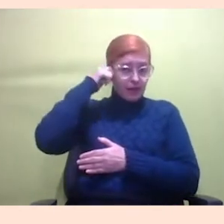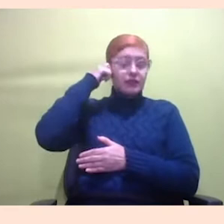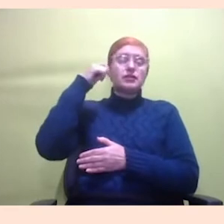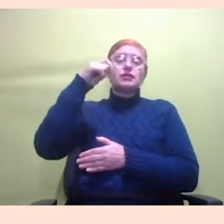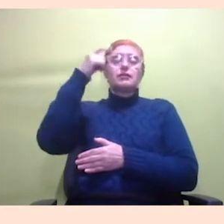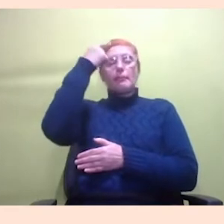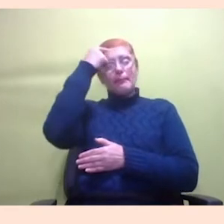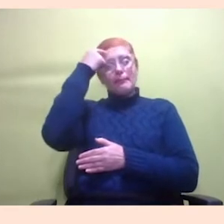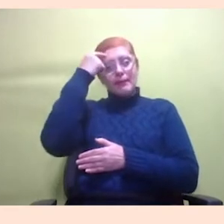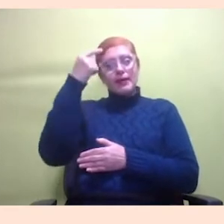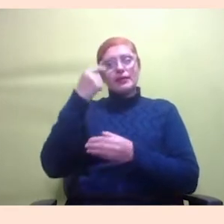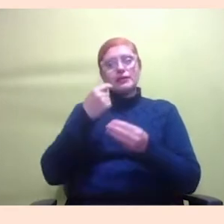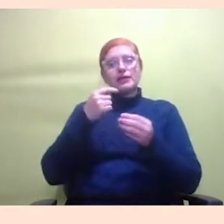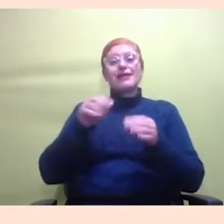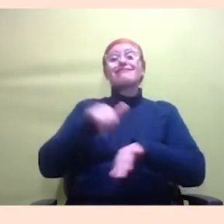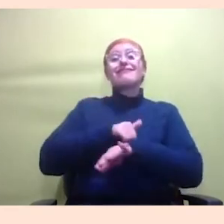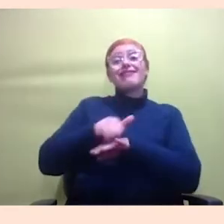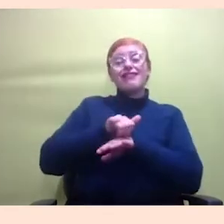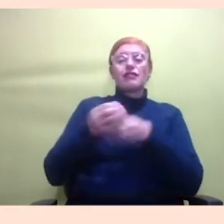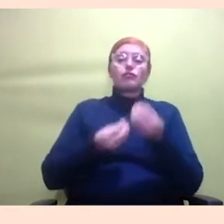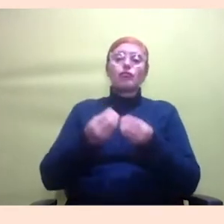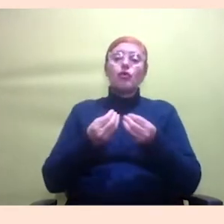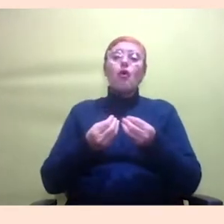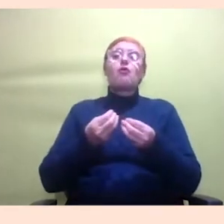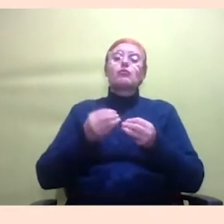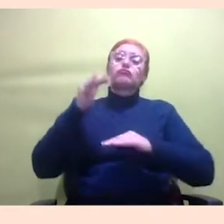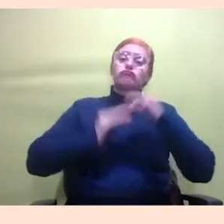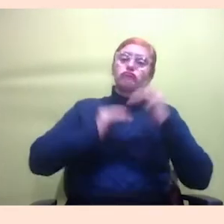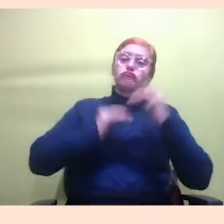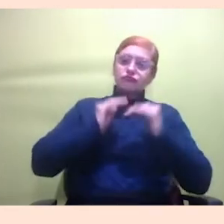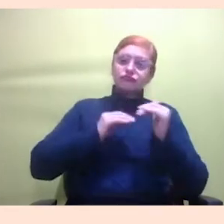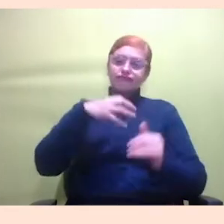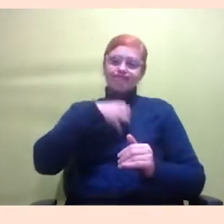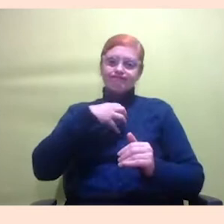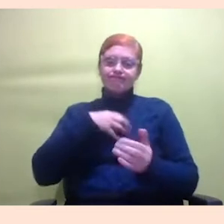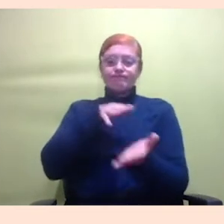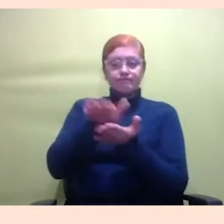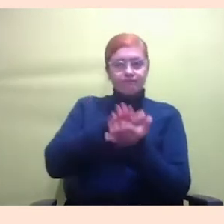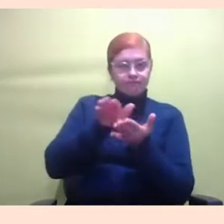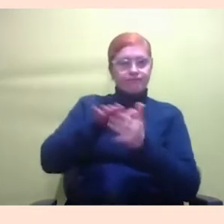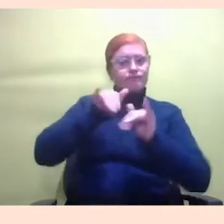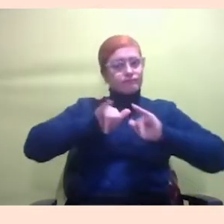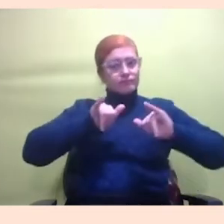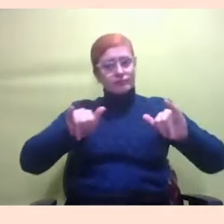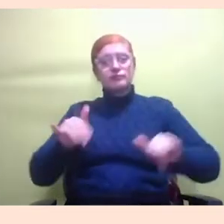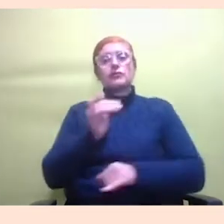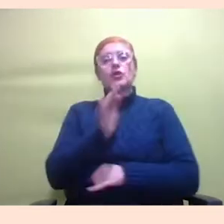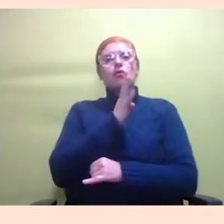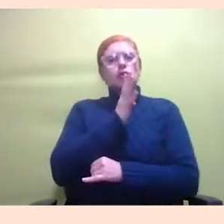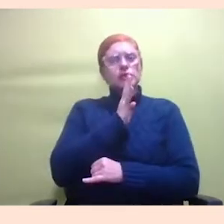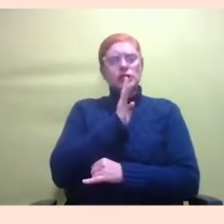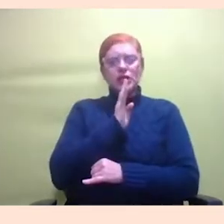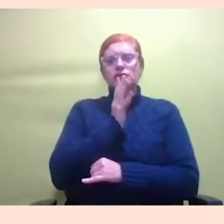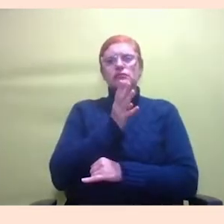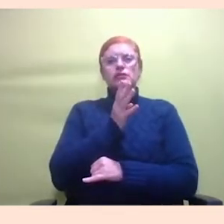saídas de como a gente constrói uma forma de produzir, de fundir nosso conhecimento sem que ele tenha que sempre se